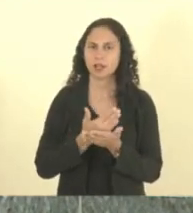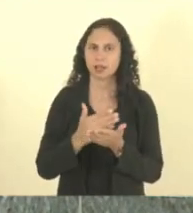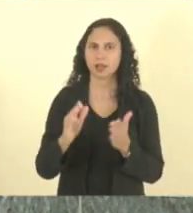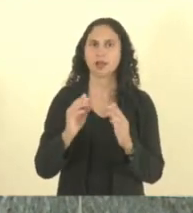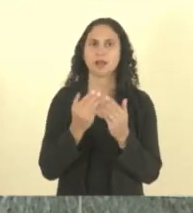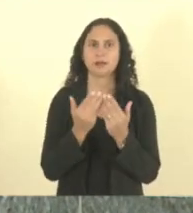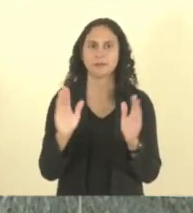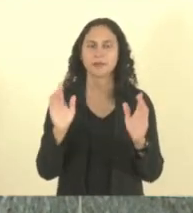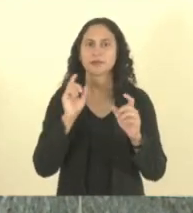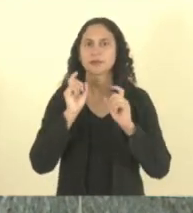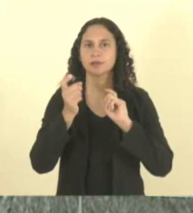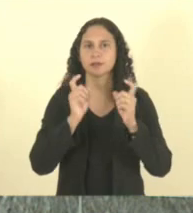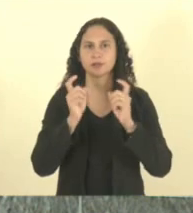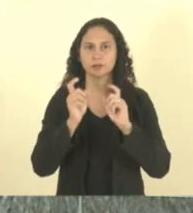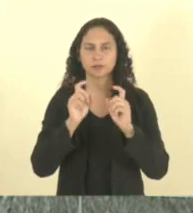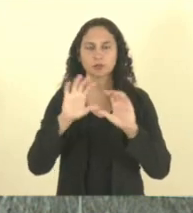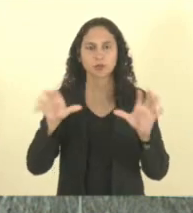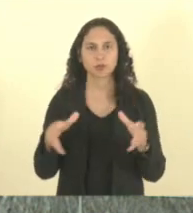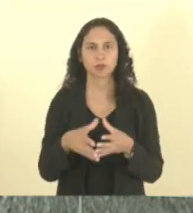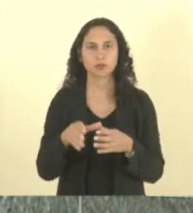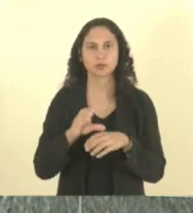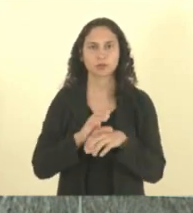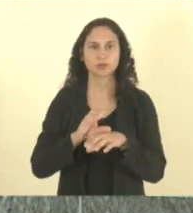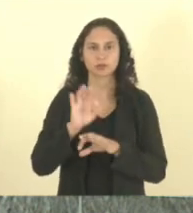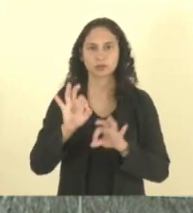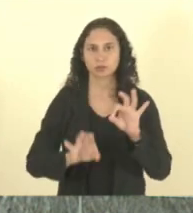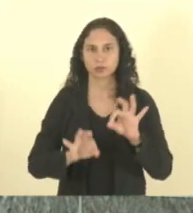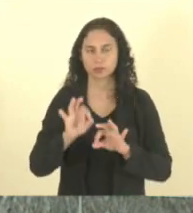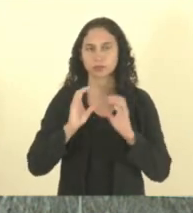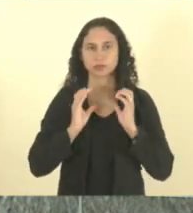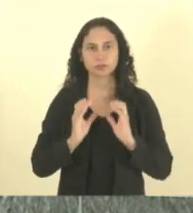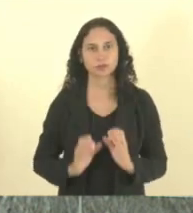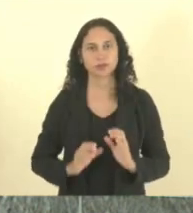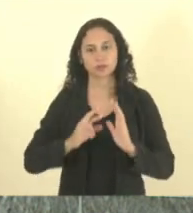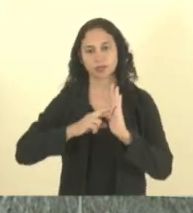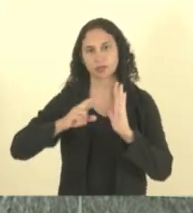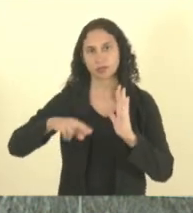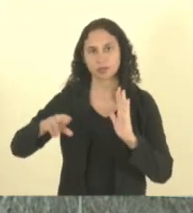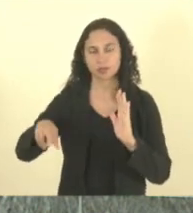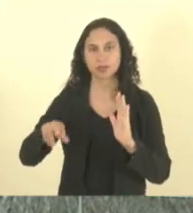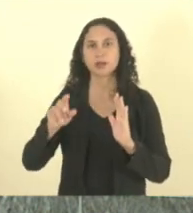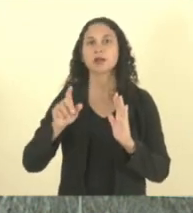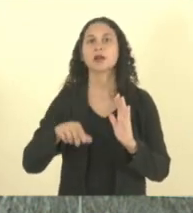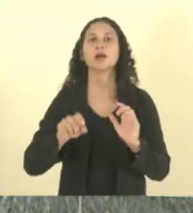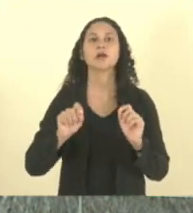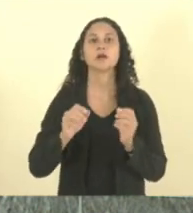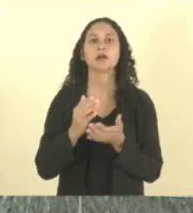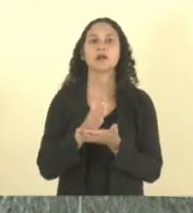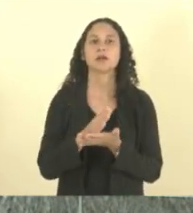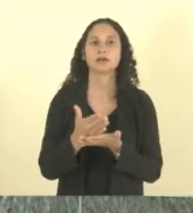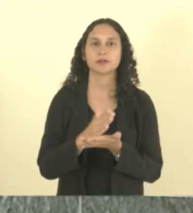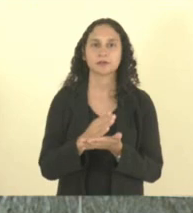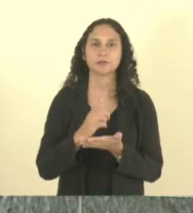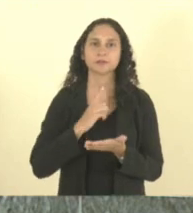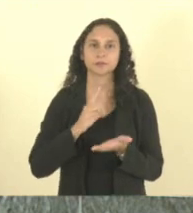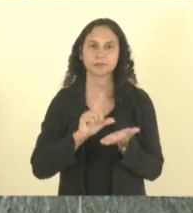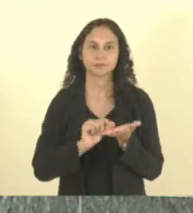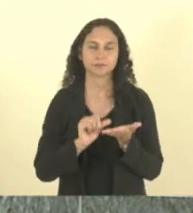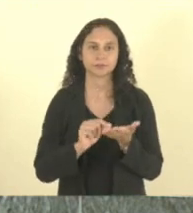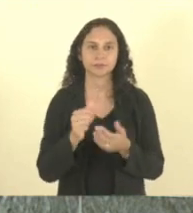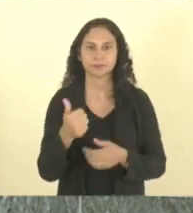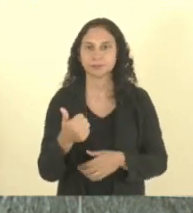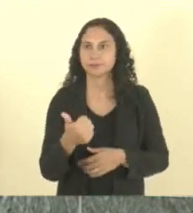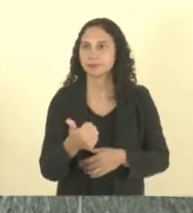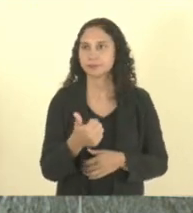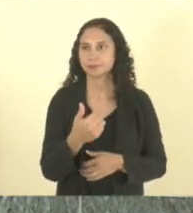da segunda sessão legislativa da Comissão de Condição e Justiça, Cidadania, Serviço Público e Redação, que é realizada de forma híbrida. Nos termos do artigo 114A,